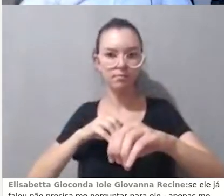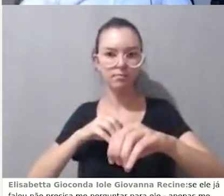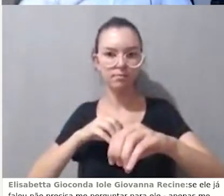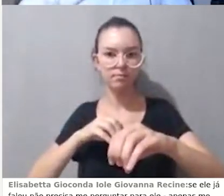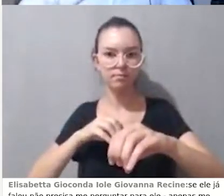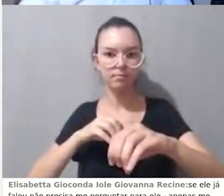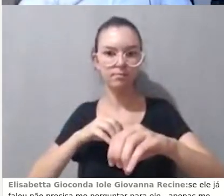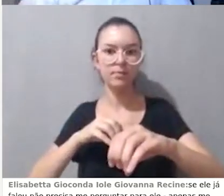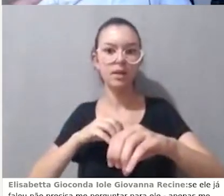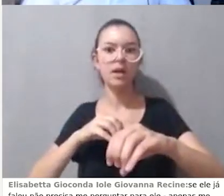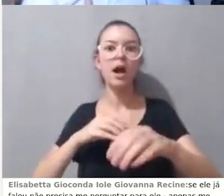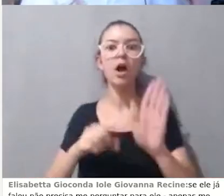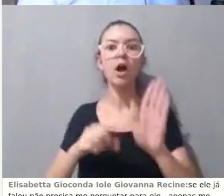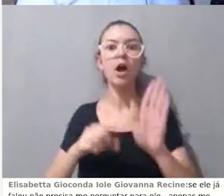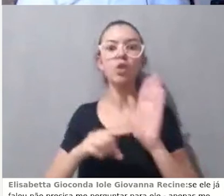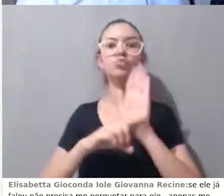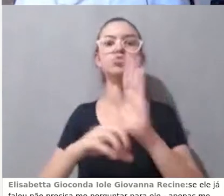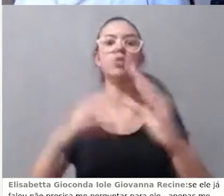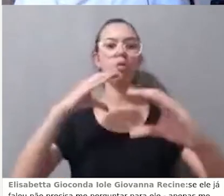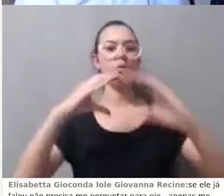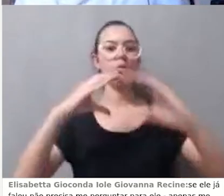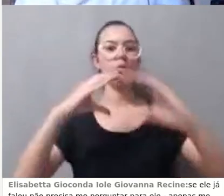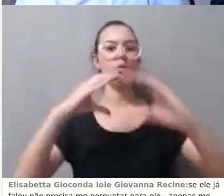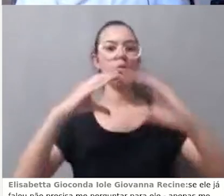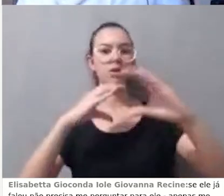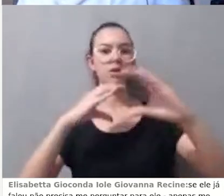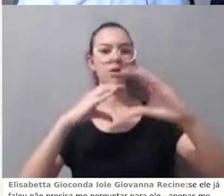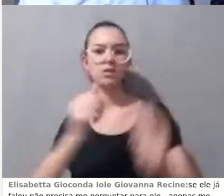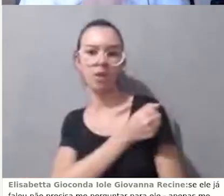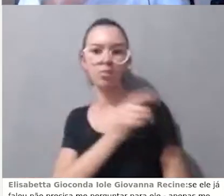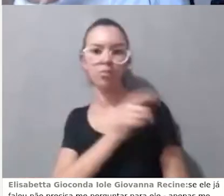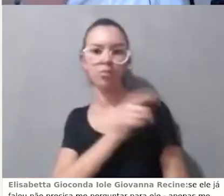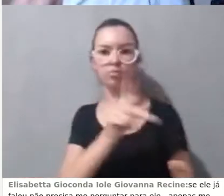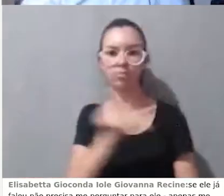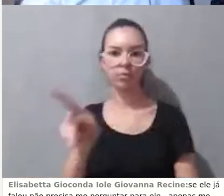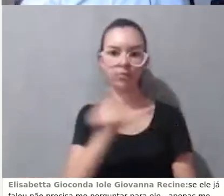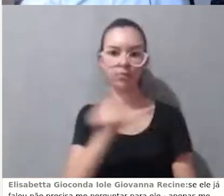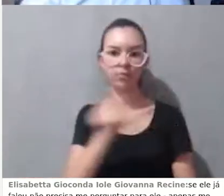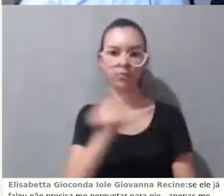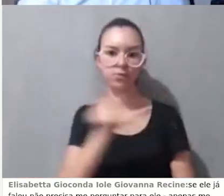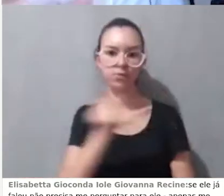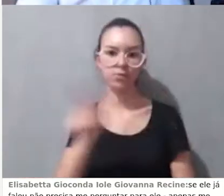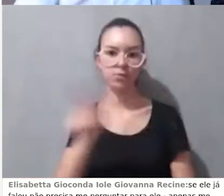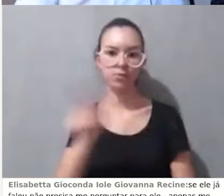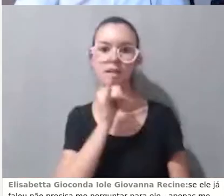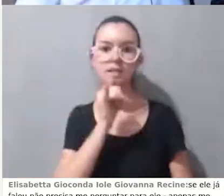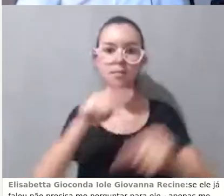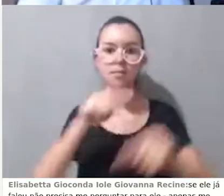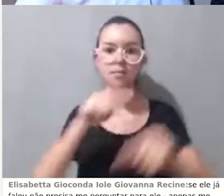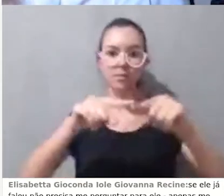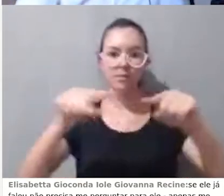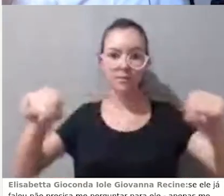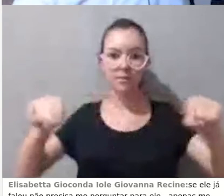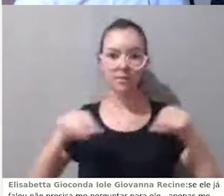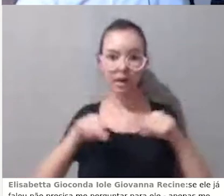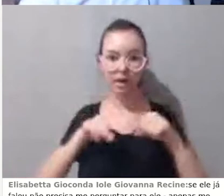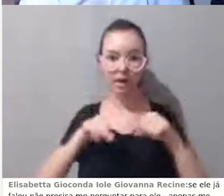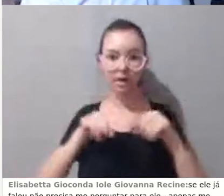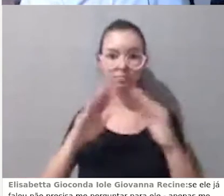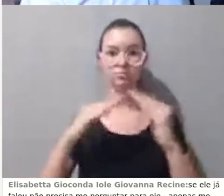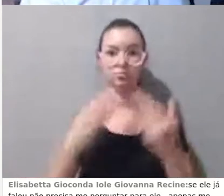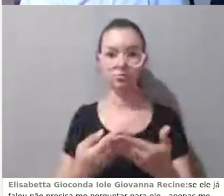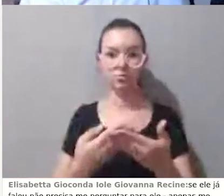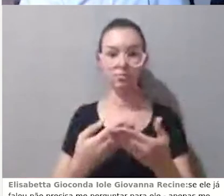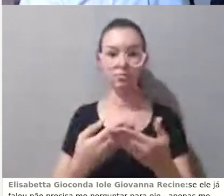aluno com o professor. Quando a gente está na sala de aula, a gente vê, por exemplo, pelo olhar do aluno se ele está entendendo ou não.